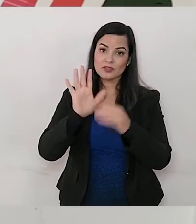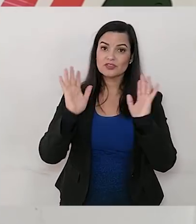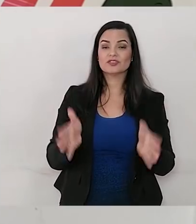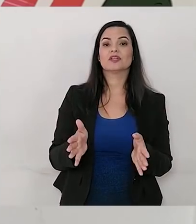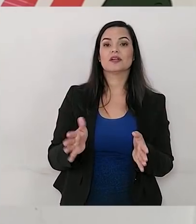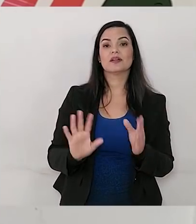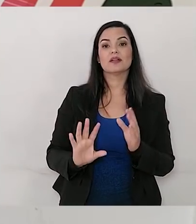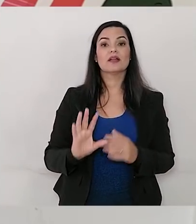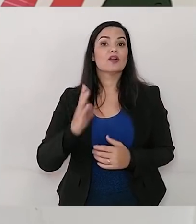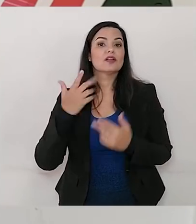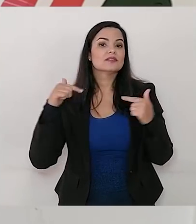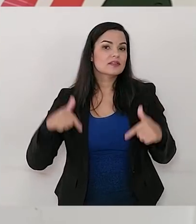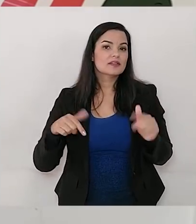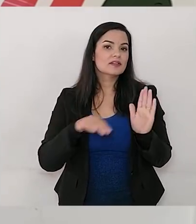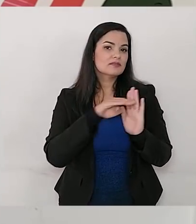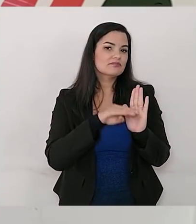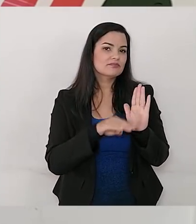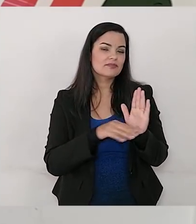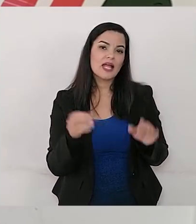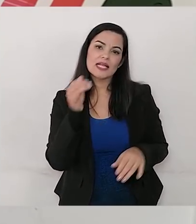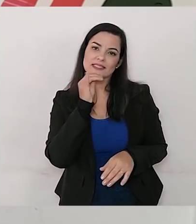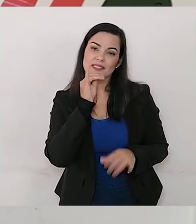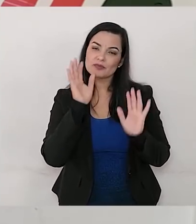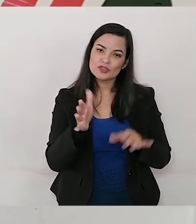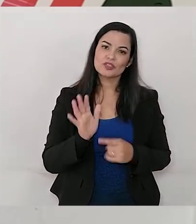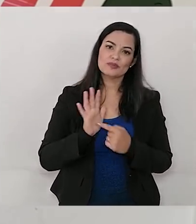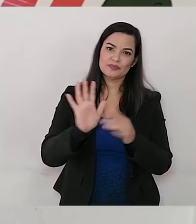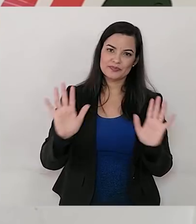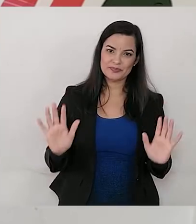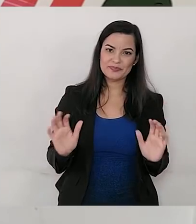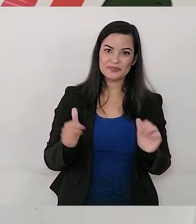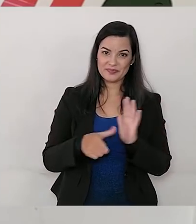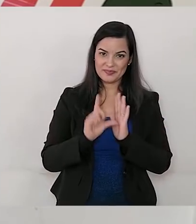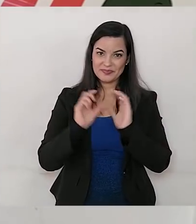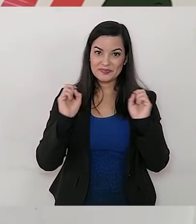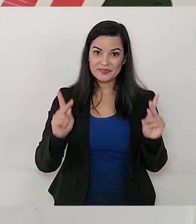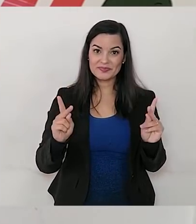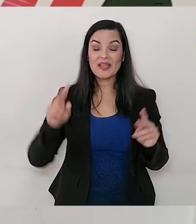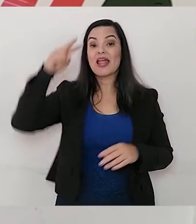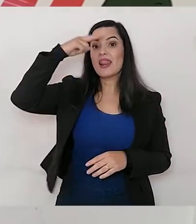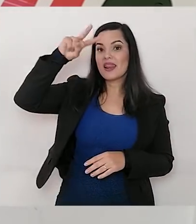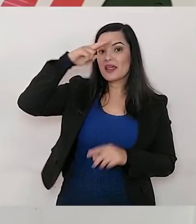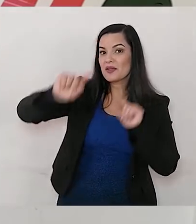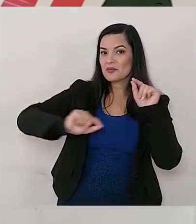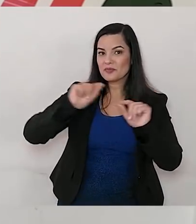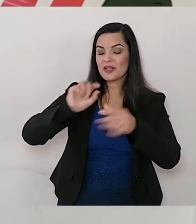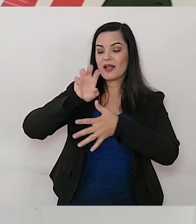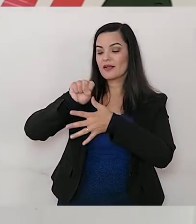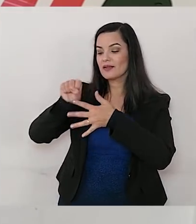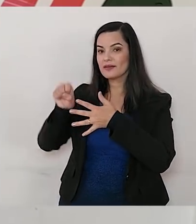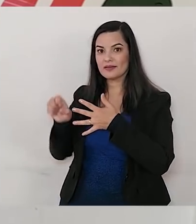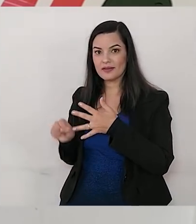mostrei que acontece aqui no programa, com os exemplos que a Pro te mostrou. Lembre-se que uma cadeia